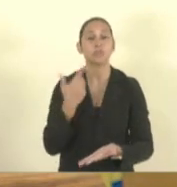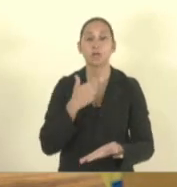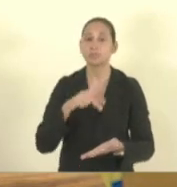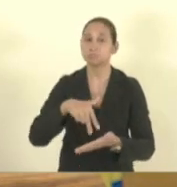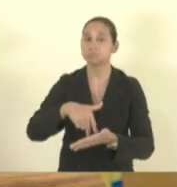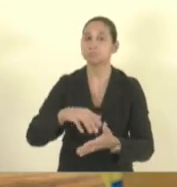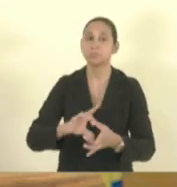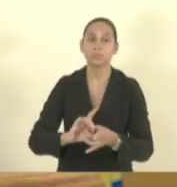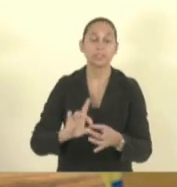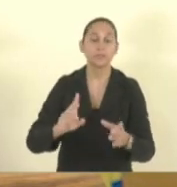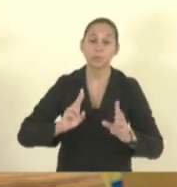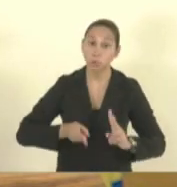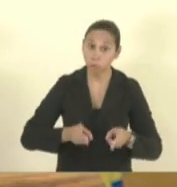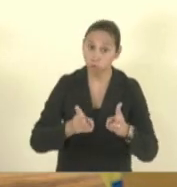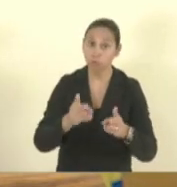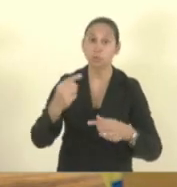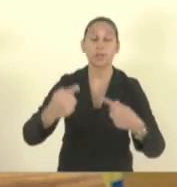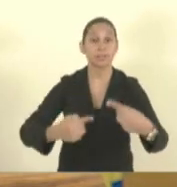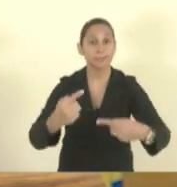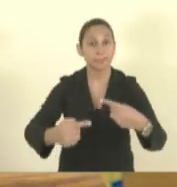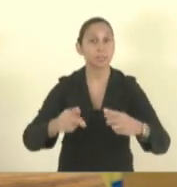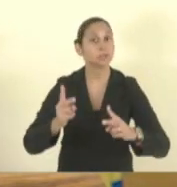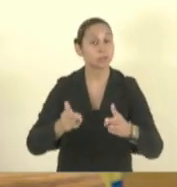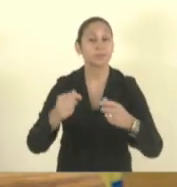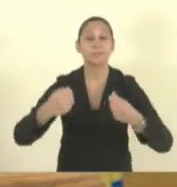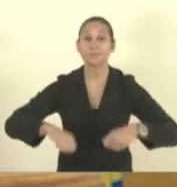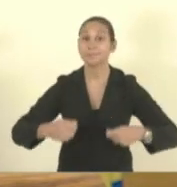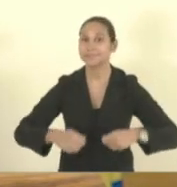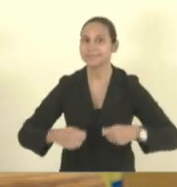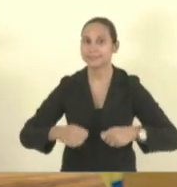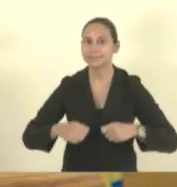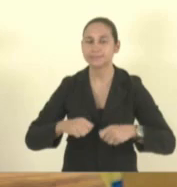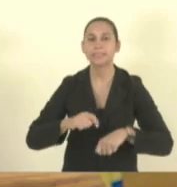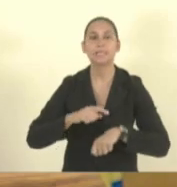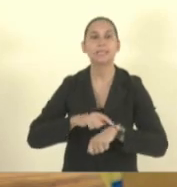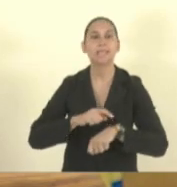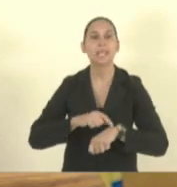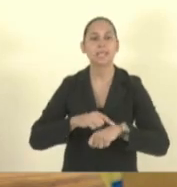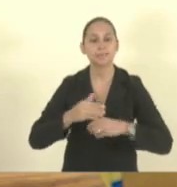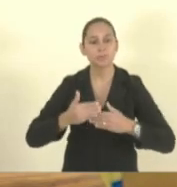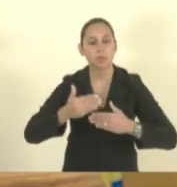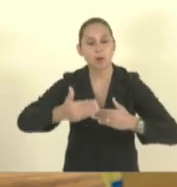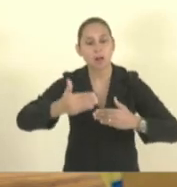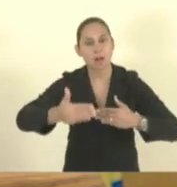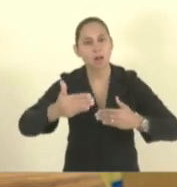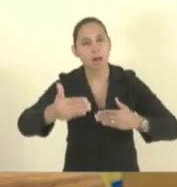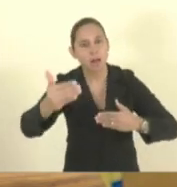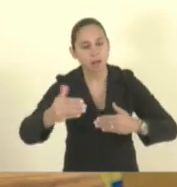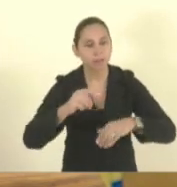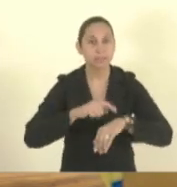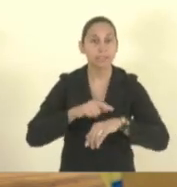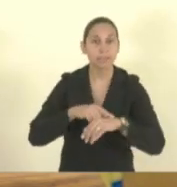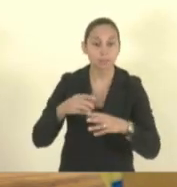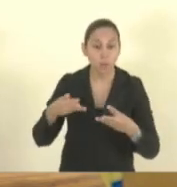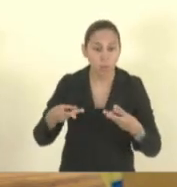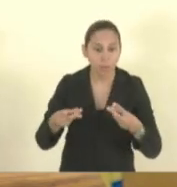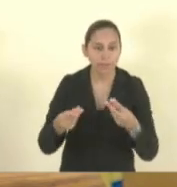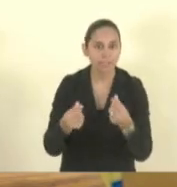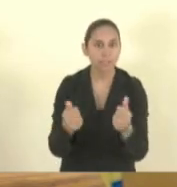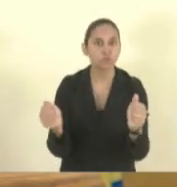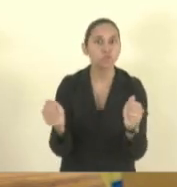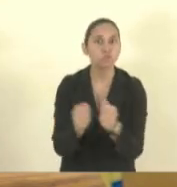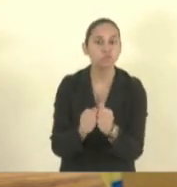continuidade desse debate que ele de fato precisa de tempo de qualidade com todos os envolvidos para pensar